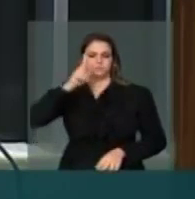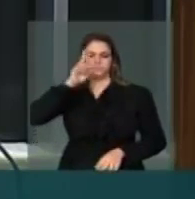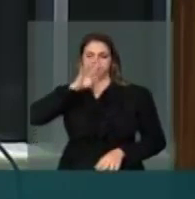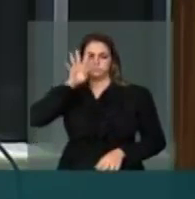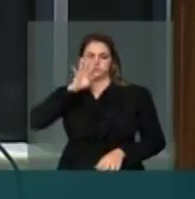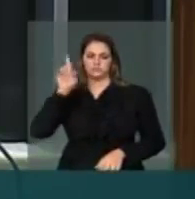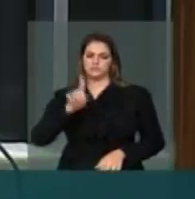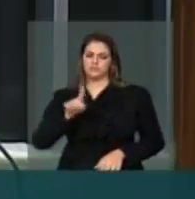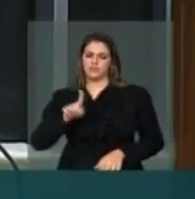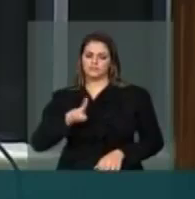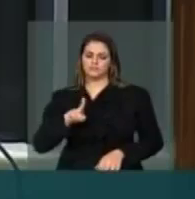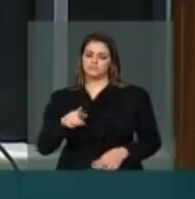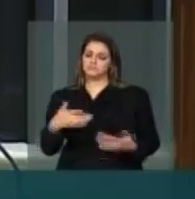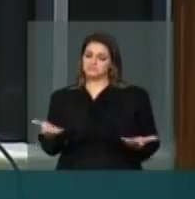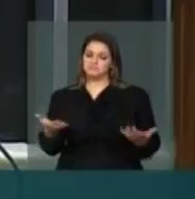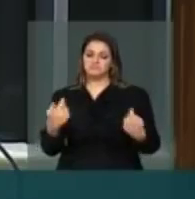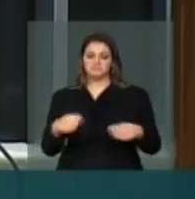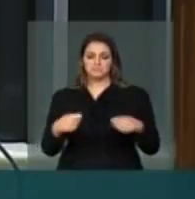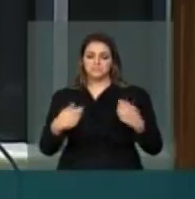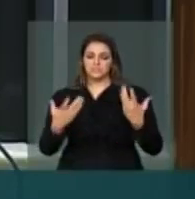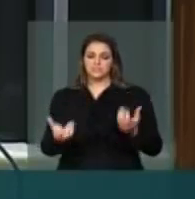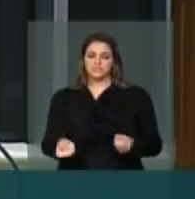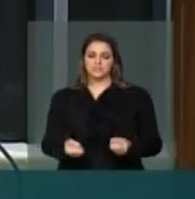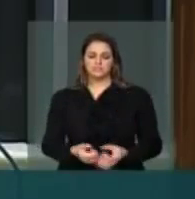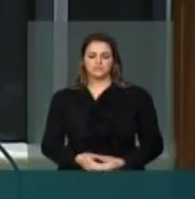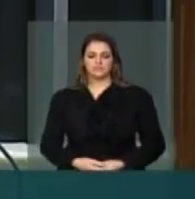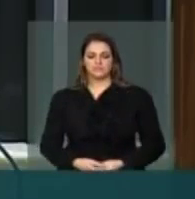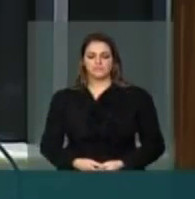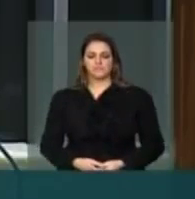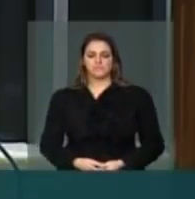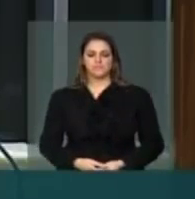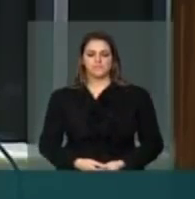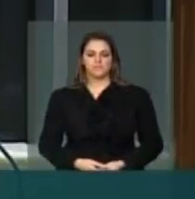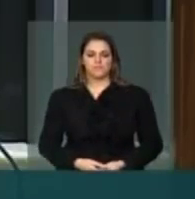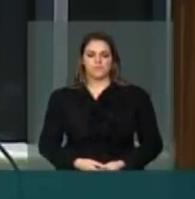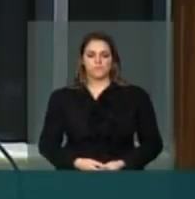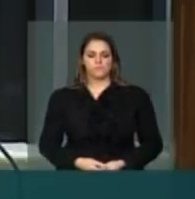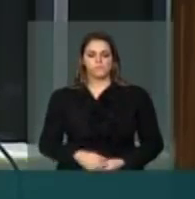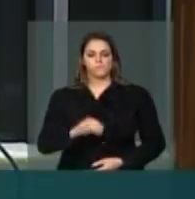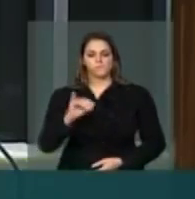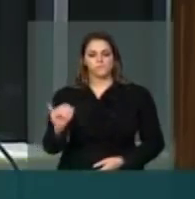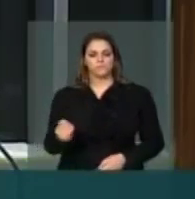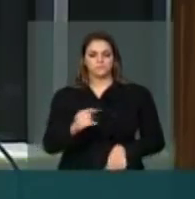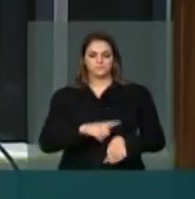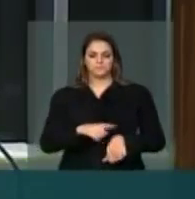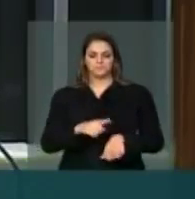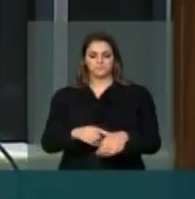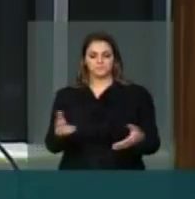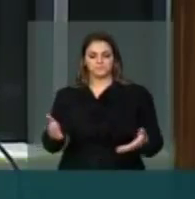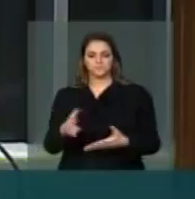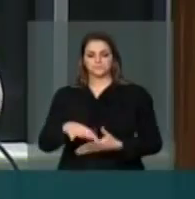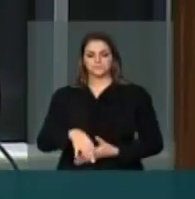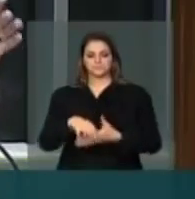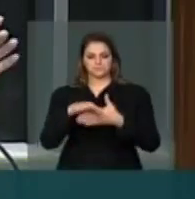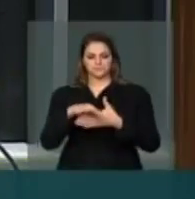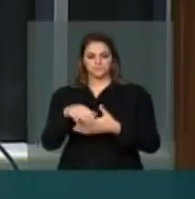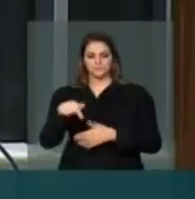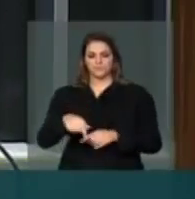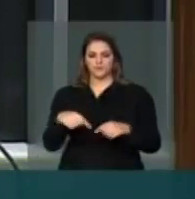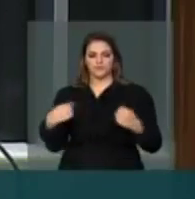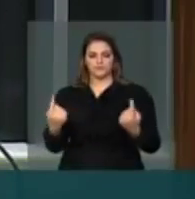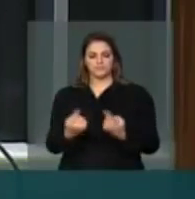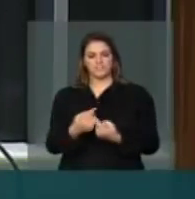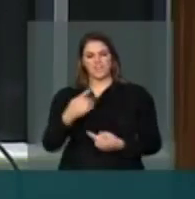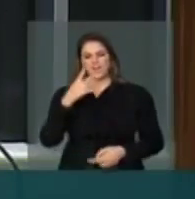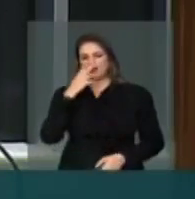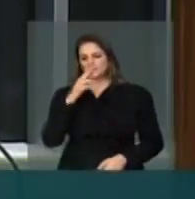acolher. Mas eu queria, senhor presidente, aproveitar esse tempo da liderança nessa sessão, que é o que tudo indica, não terá